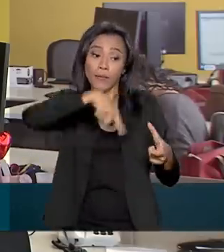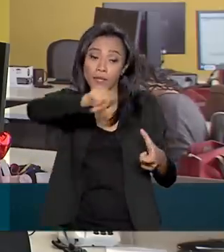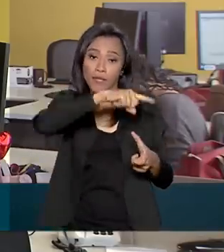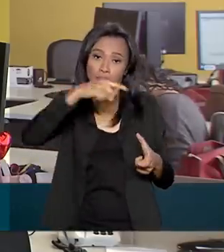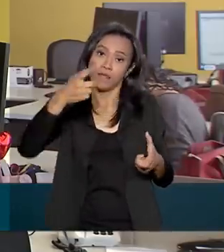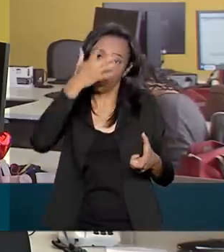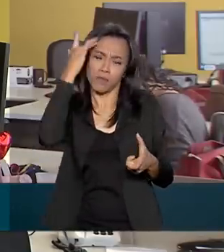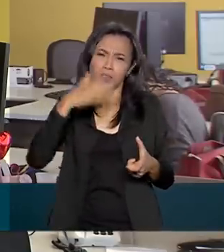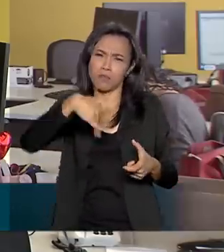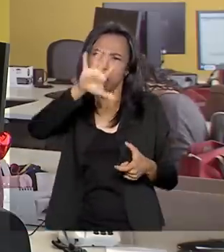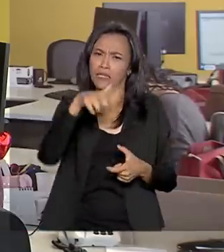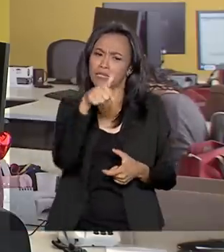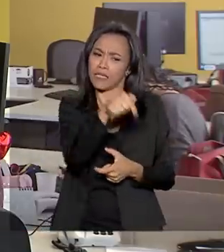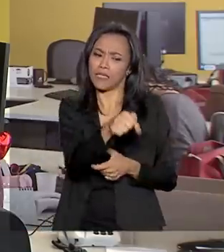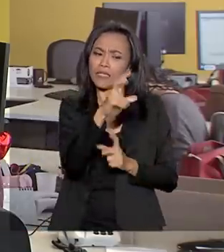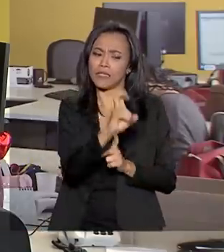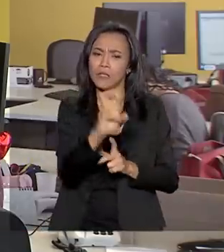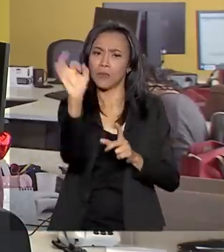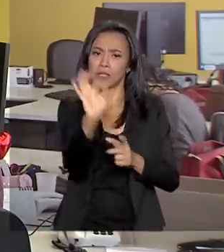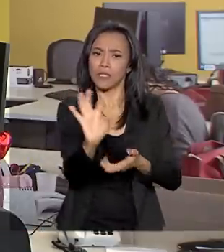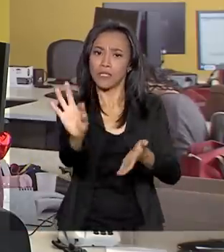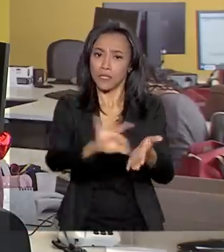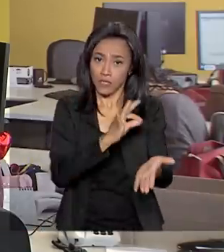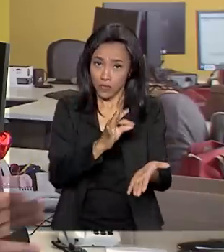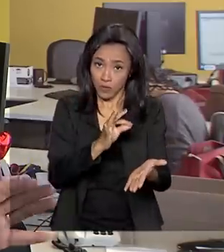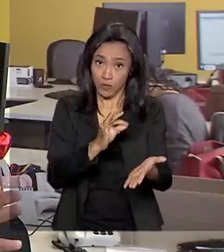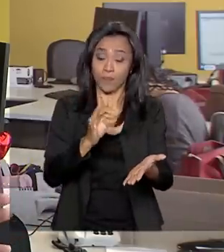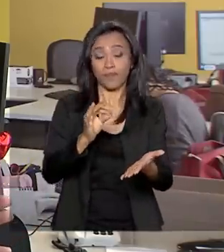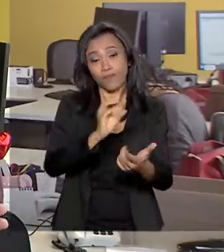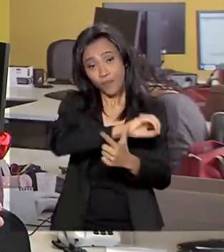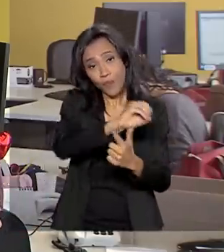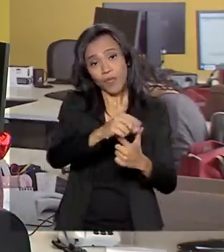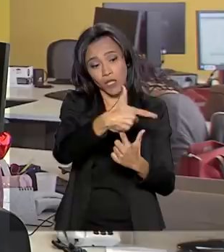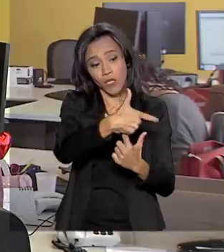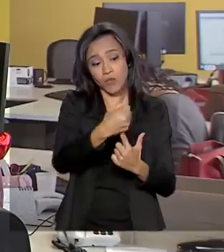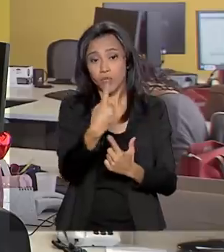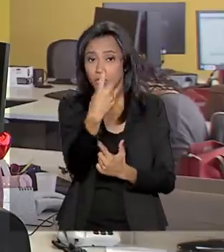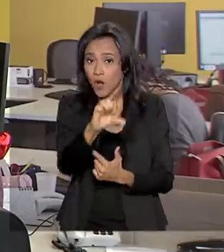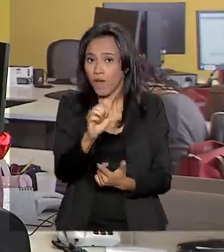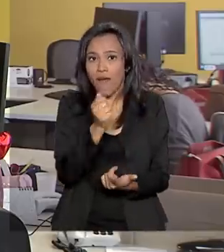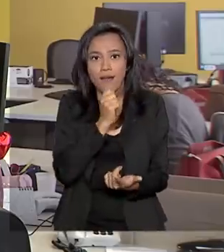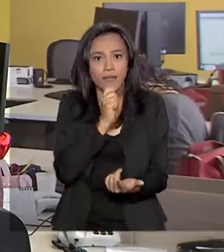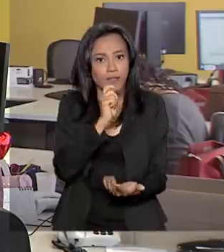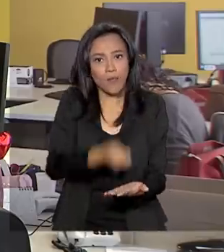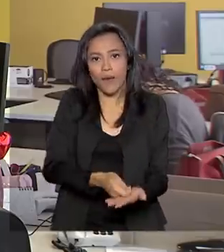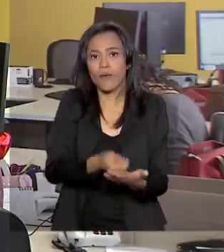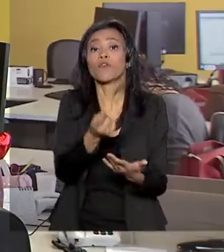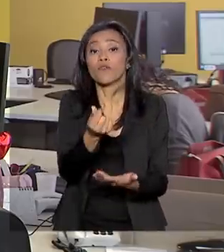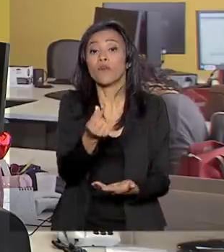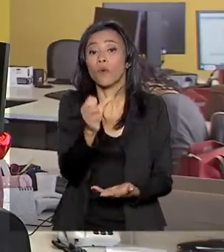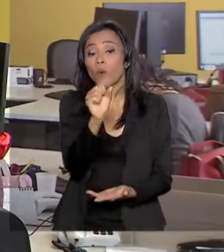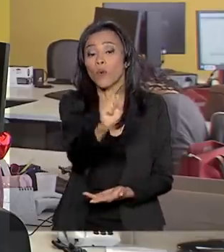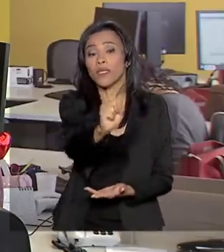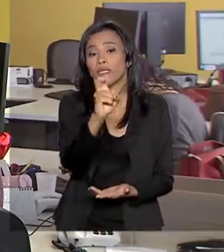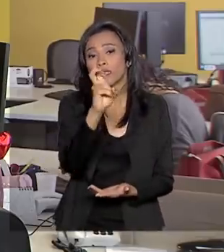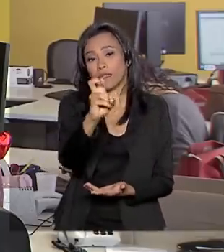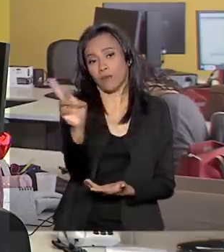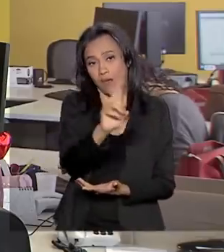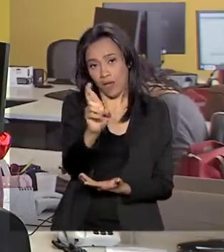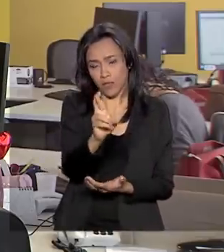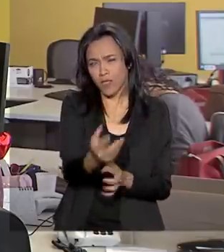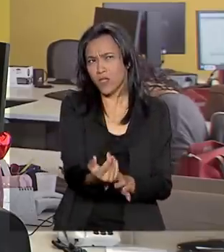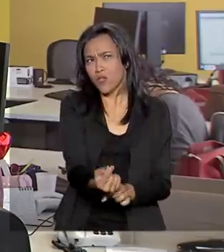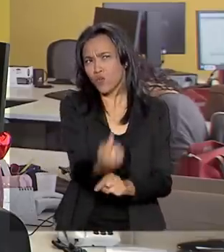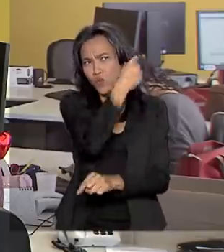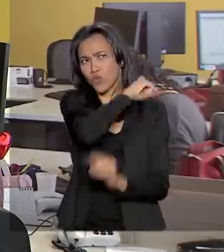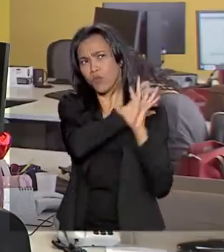75% dos inscritos do Enem de 2019, ainda não pagou uma inscrição que custa R 85. No último balanço